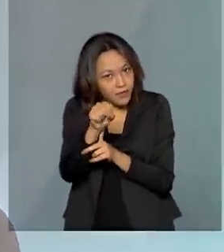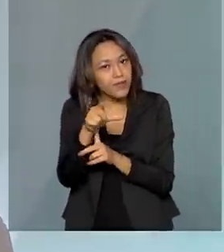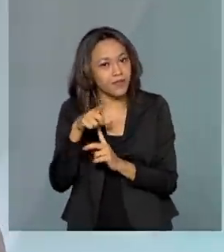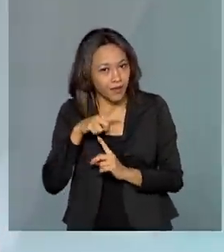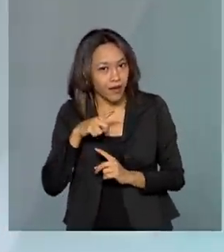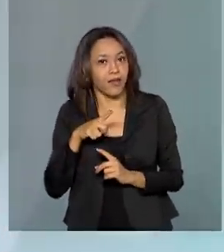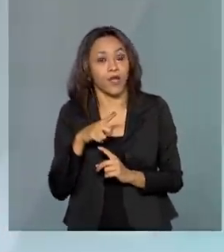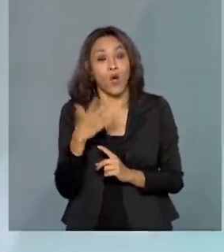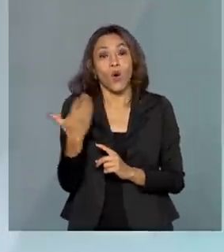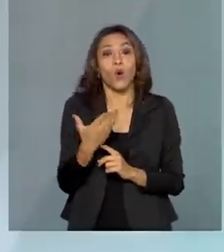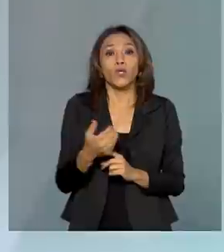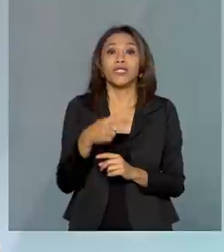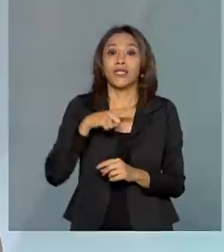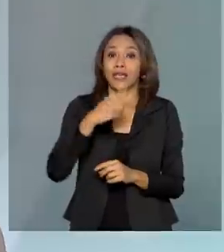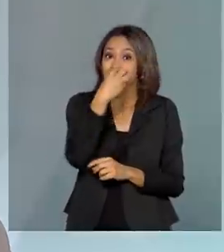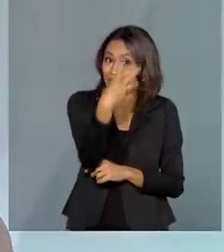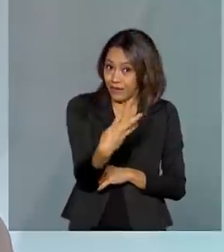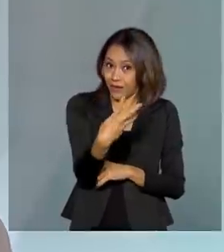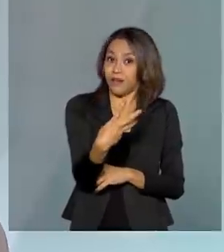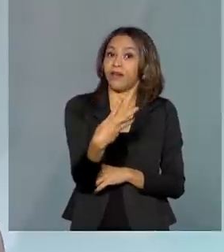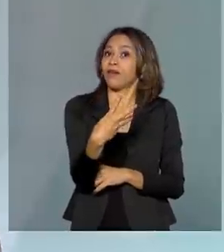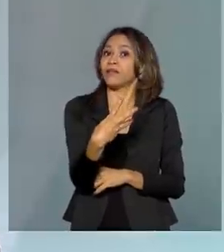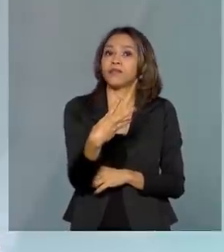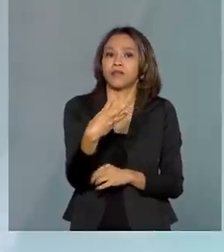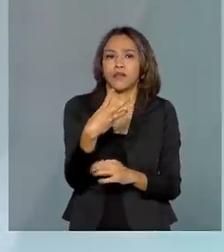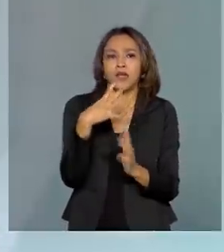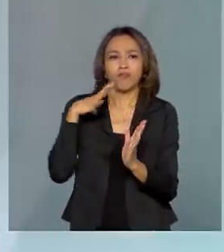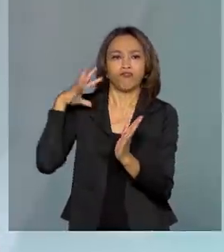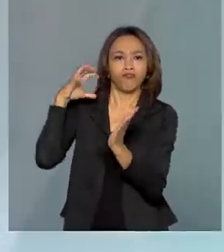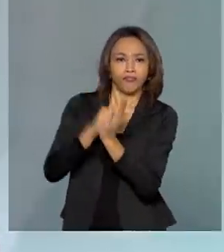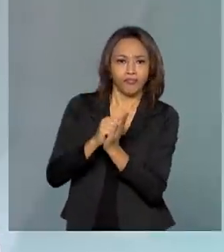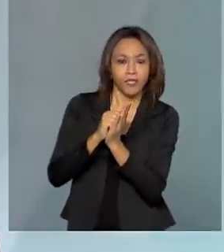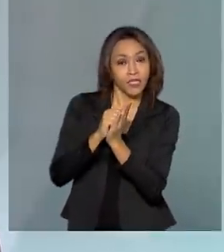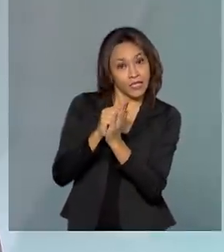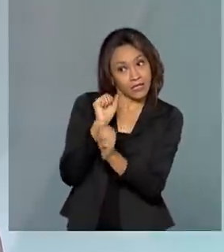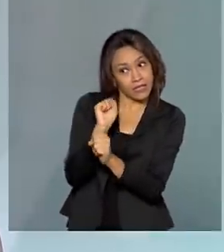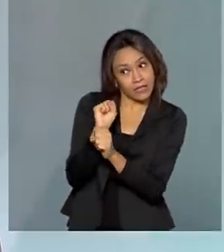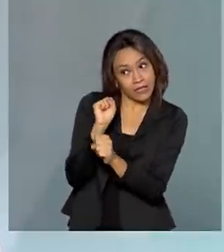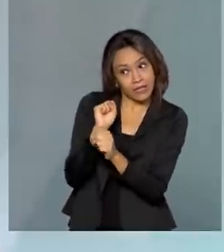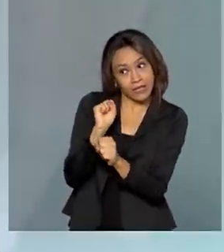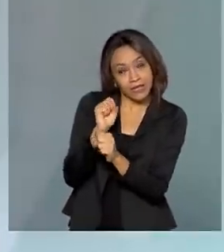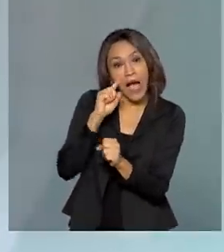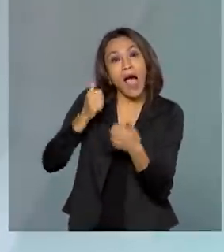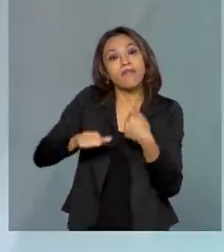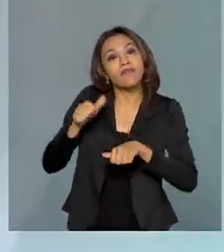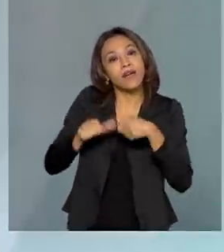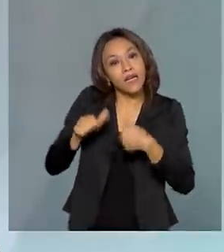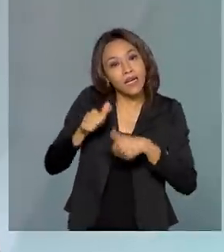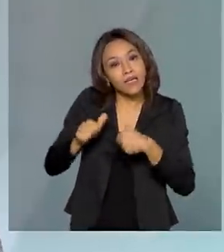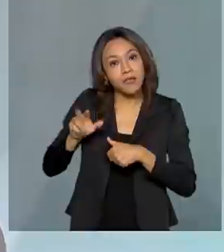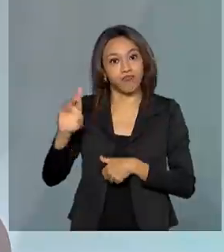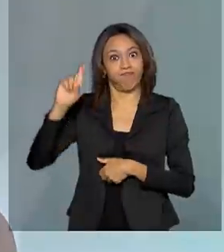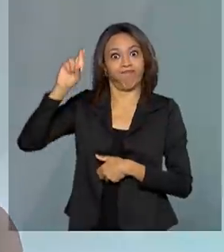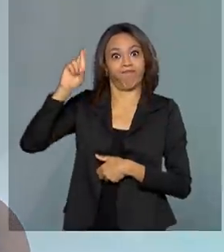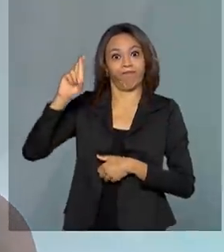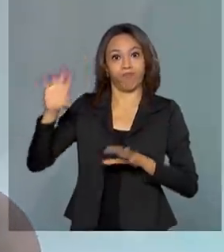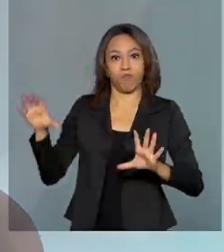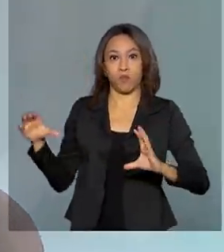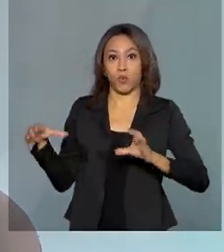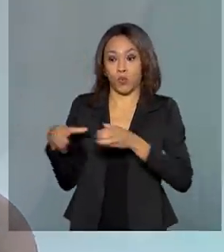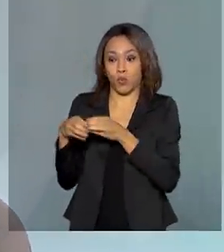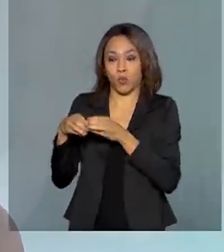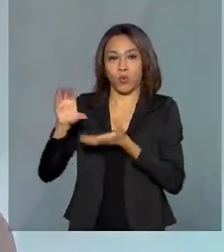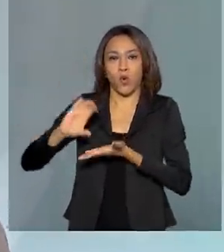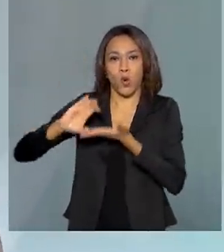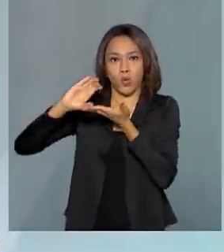hoje a gente tem três, aproximadamente três bens passíveis de avaliação por parte do Conselho. Então,